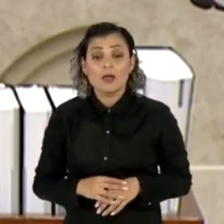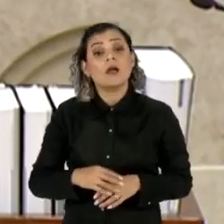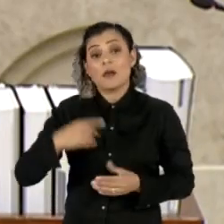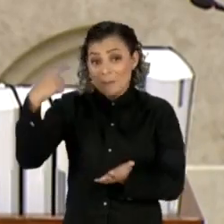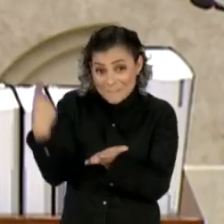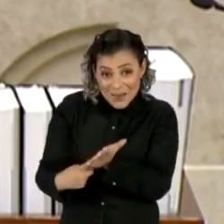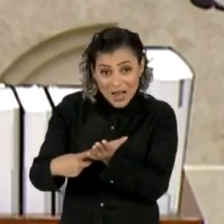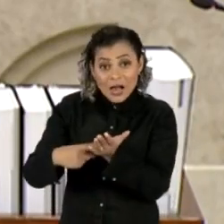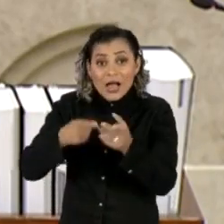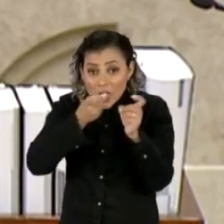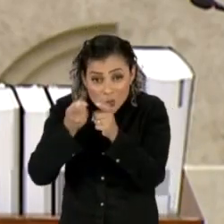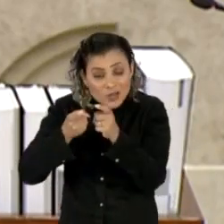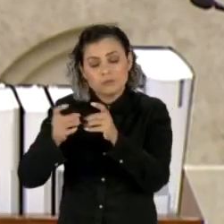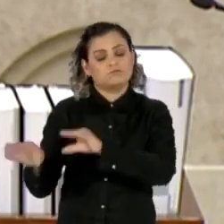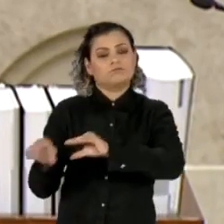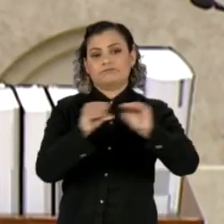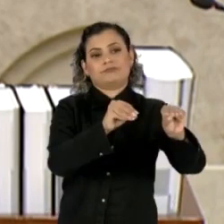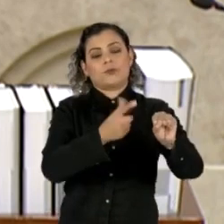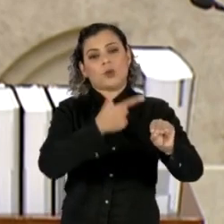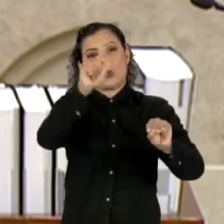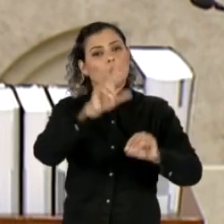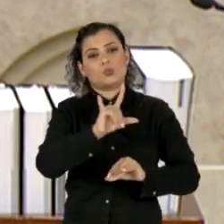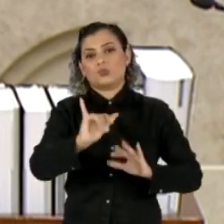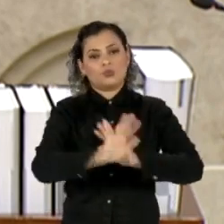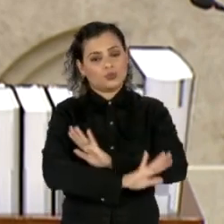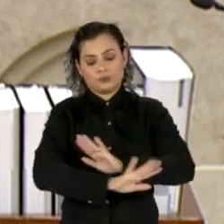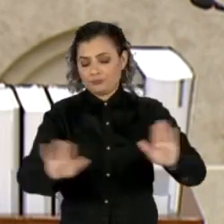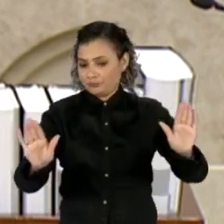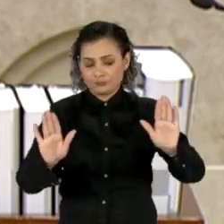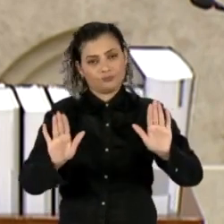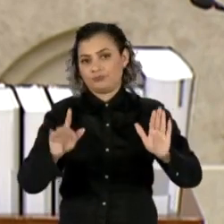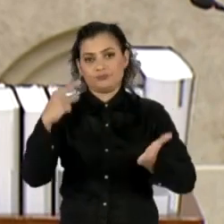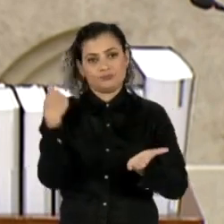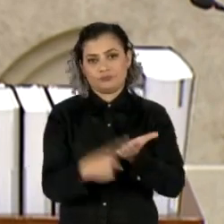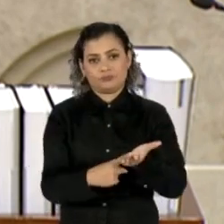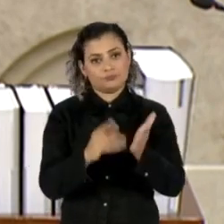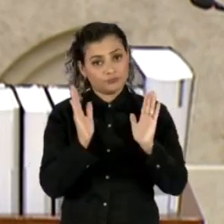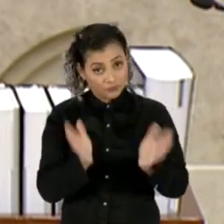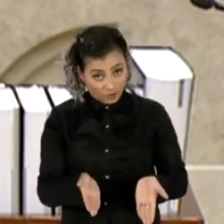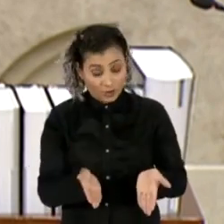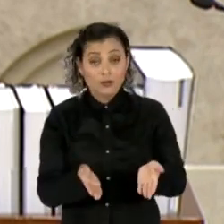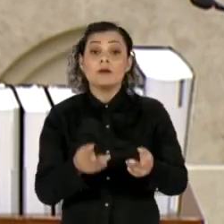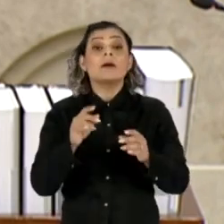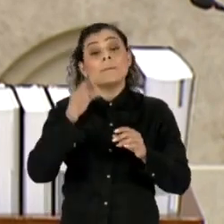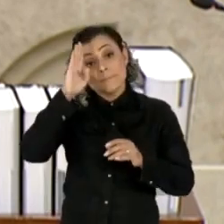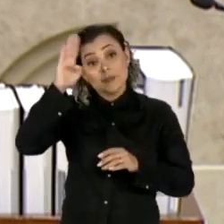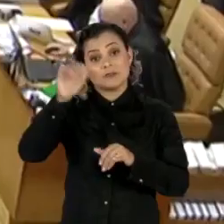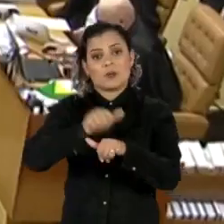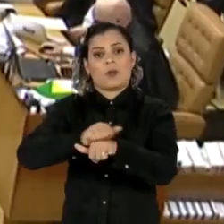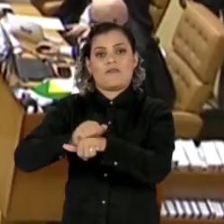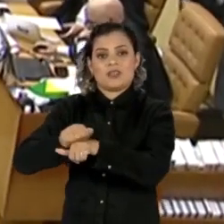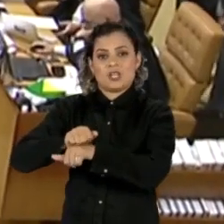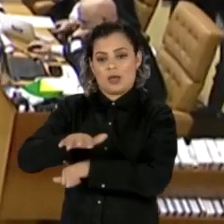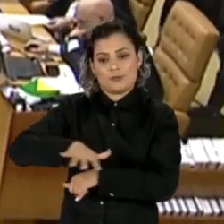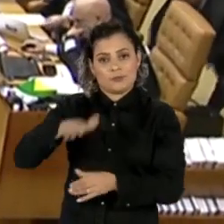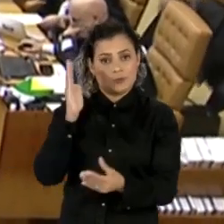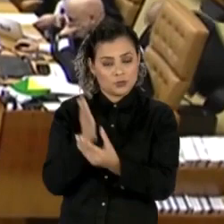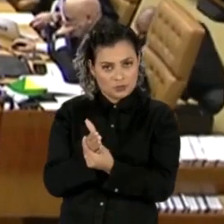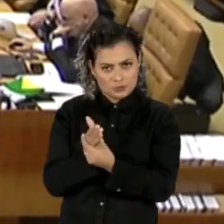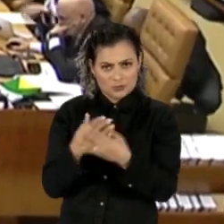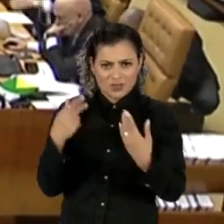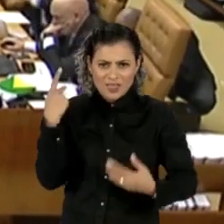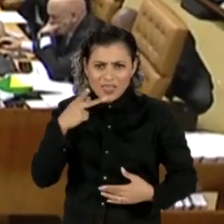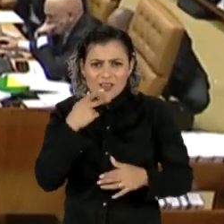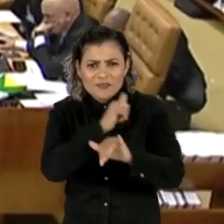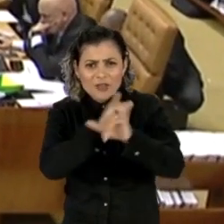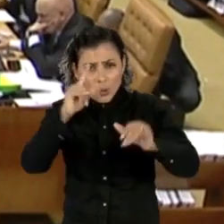adiar a decisão sobre o alcance desse entendimento nos processos já concluídos, especialmente da Lava Jato. Para Dias Toffoli,